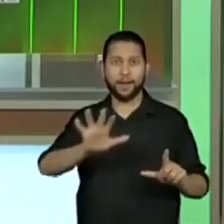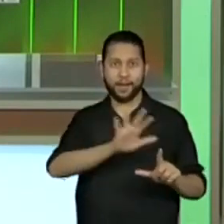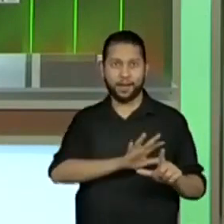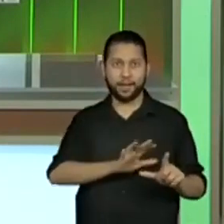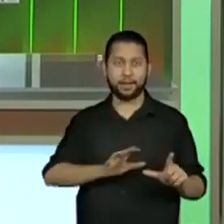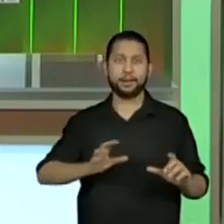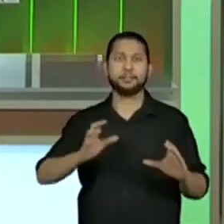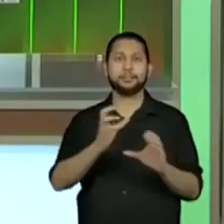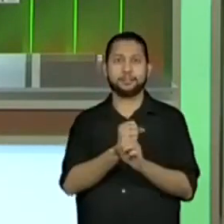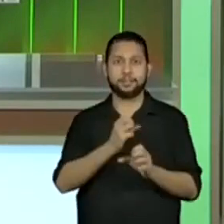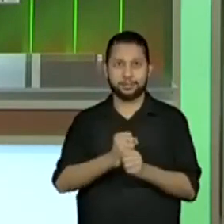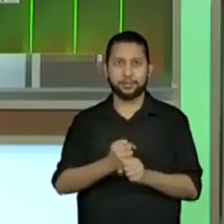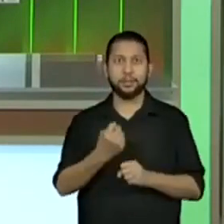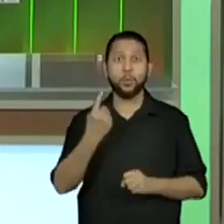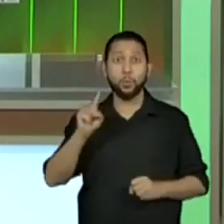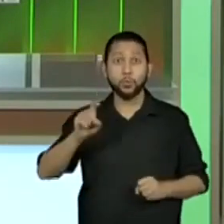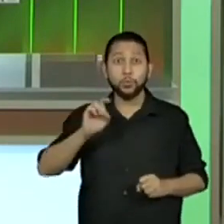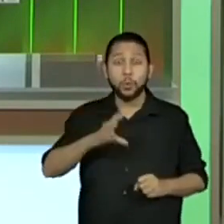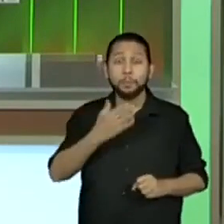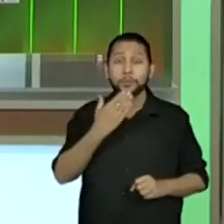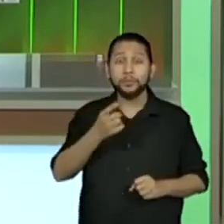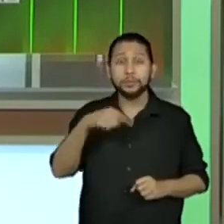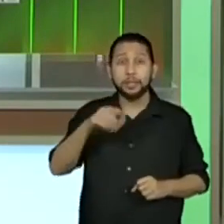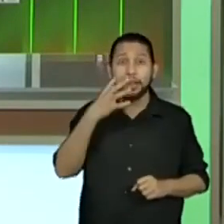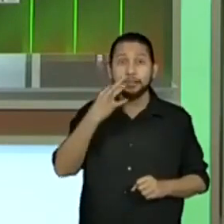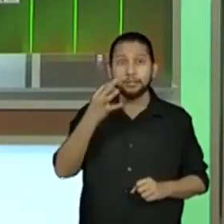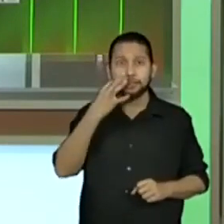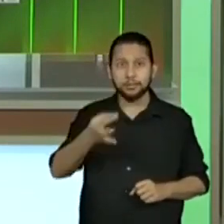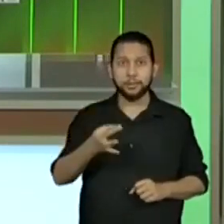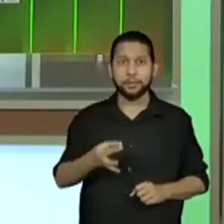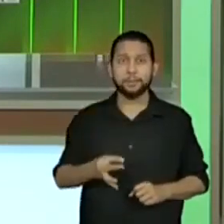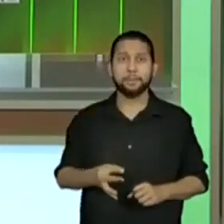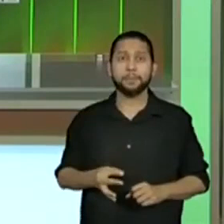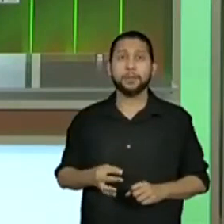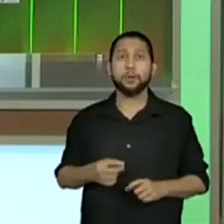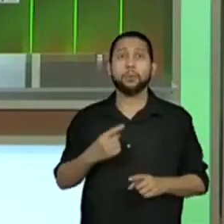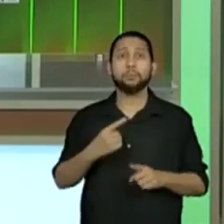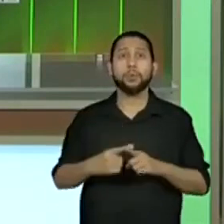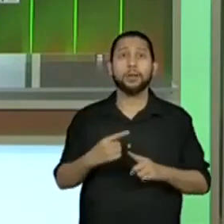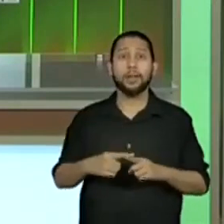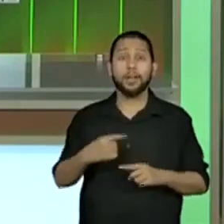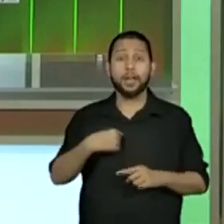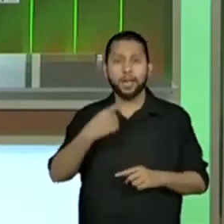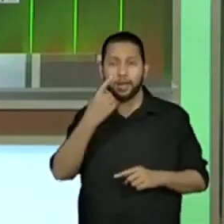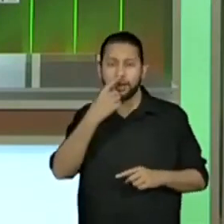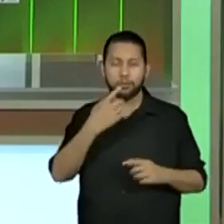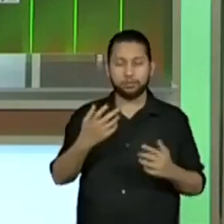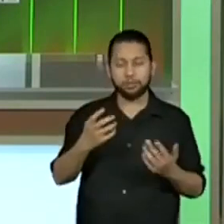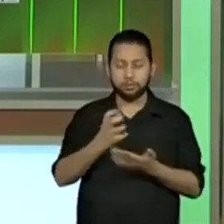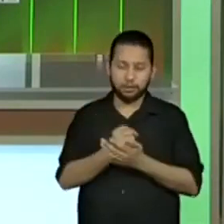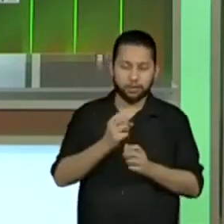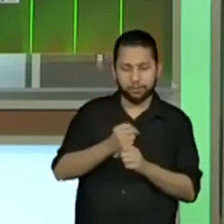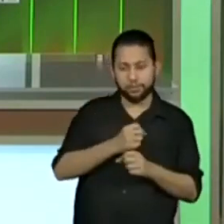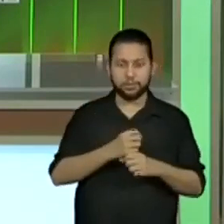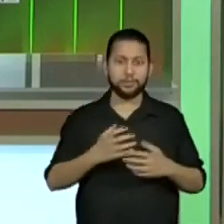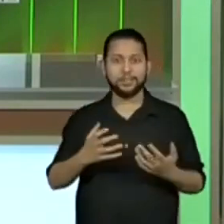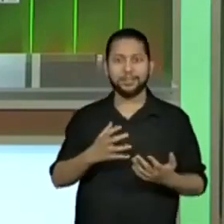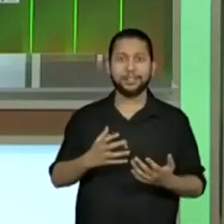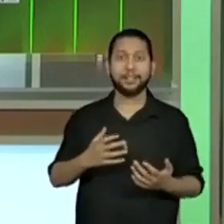última figura. tá bom? Vou pedir atenção de vocês porque acho que o professor no momento de fazer o cálculo